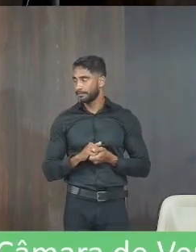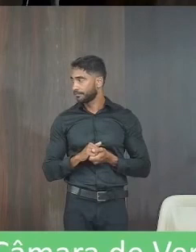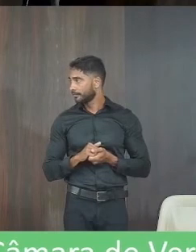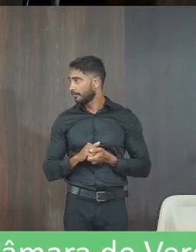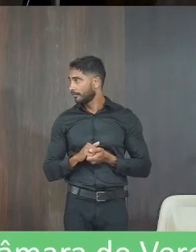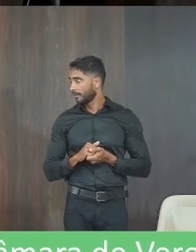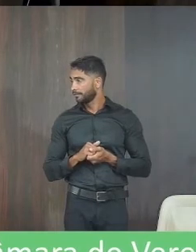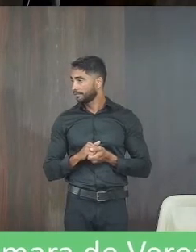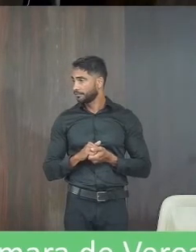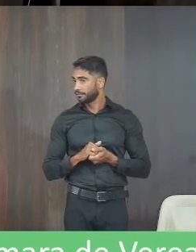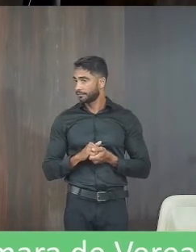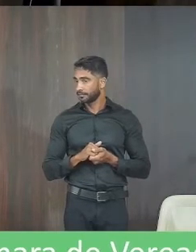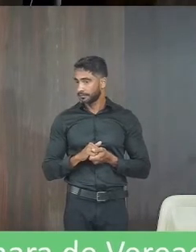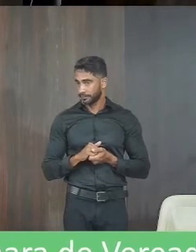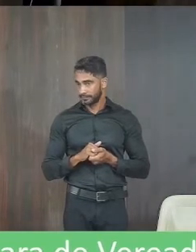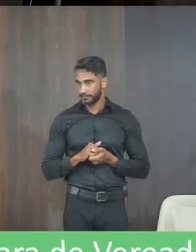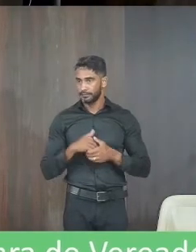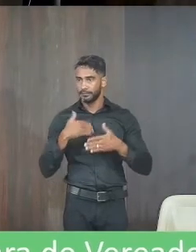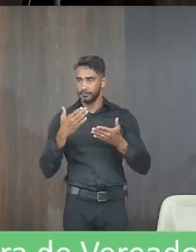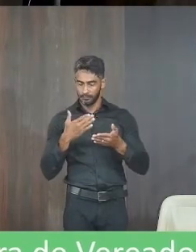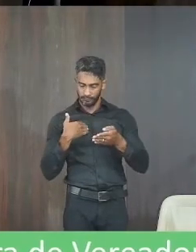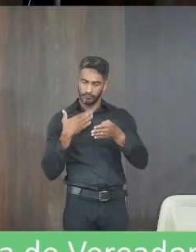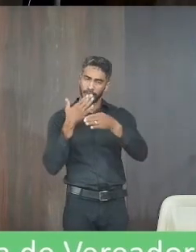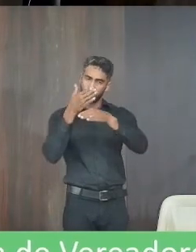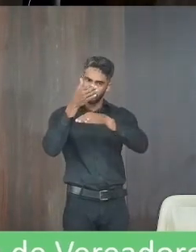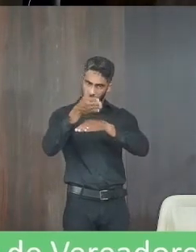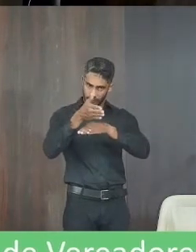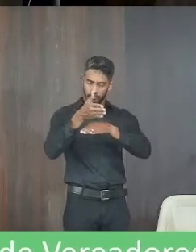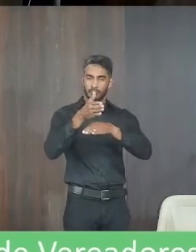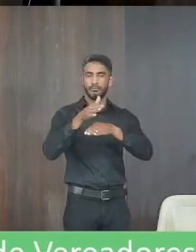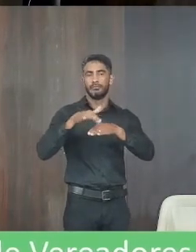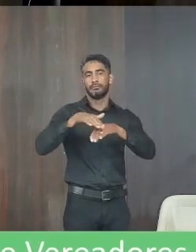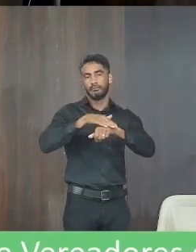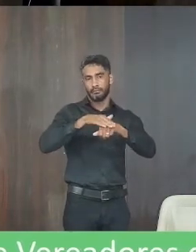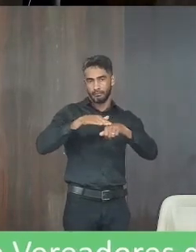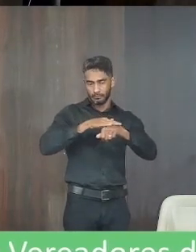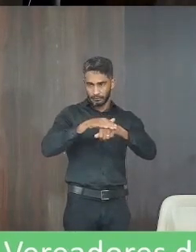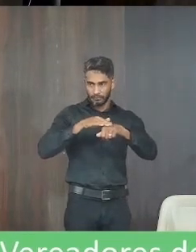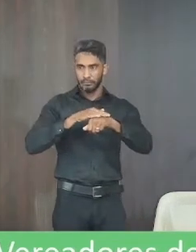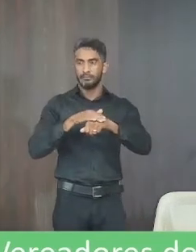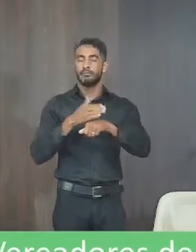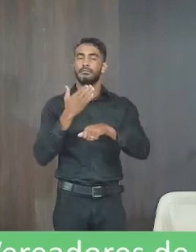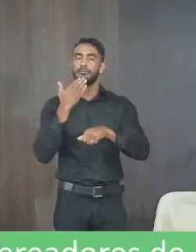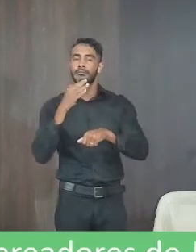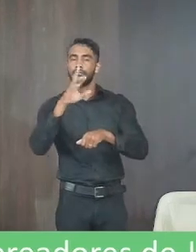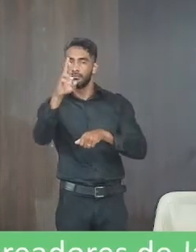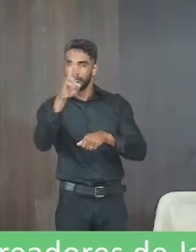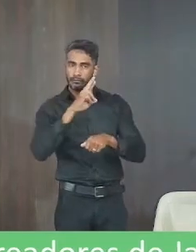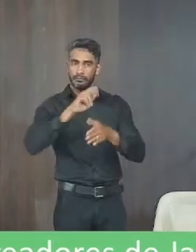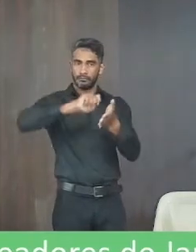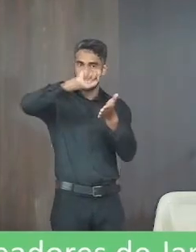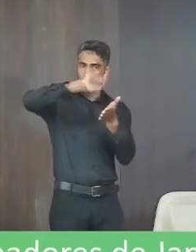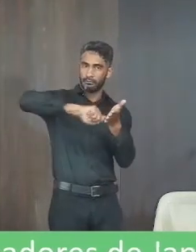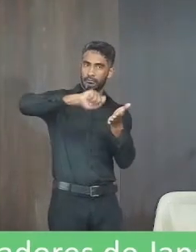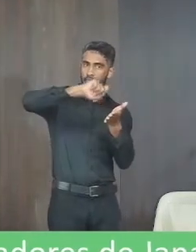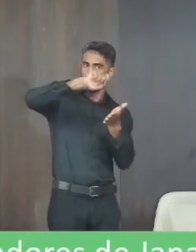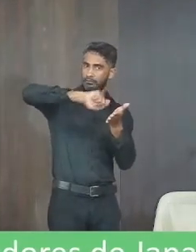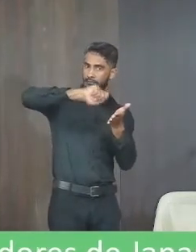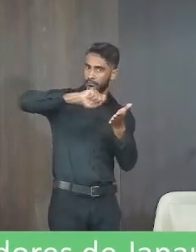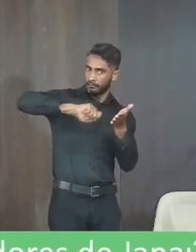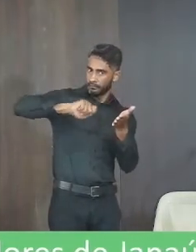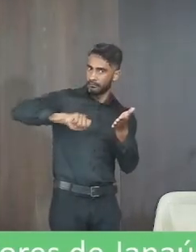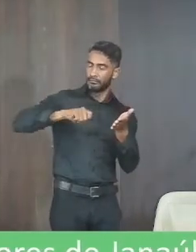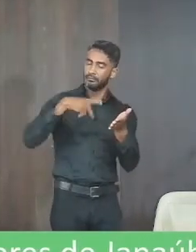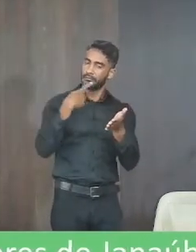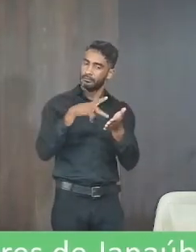só para concluir então presidente nós vamos voltar lá com a missão de educação e vamos pegar uma resposta por escrito da atual situação